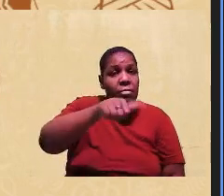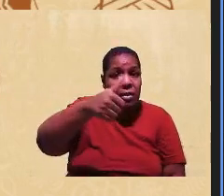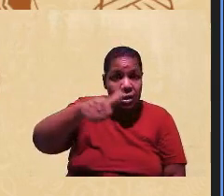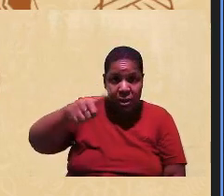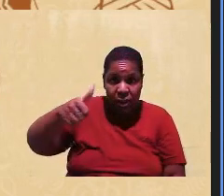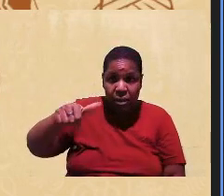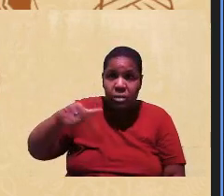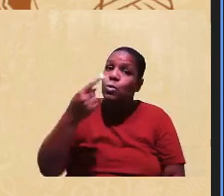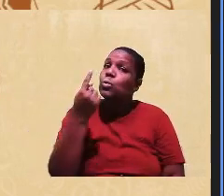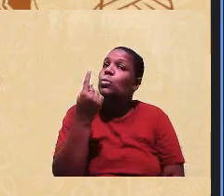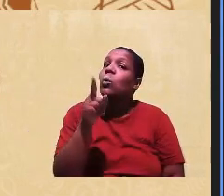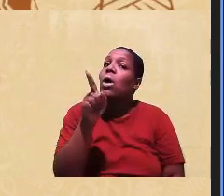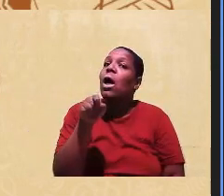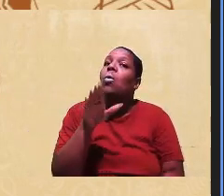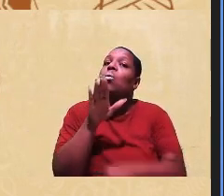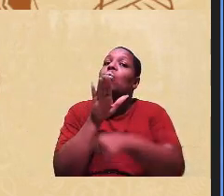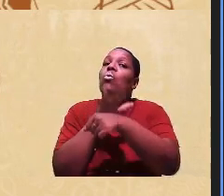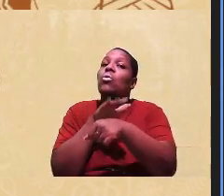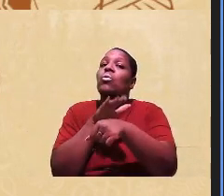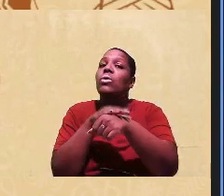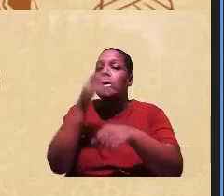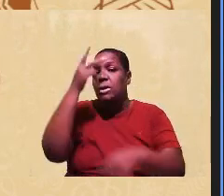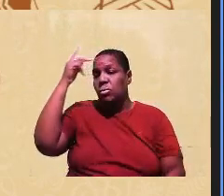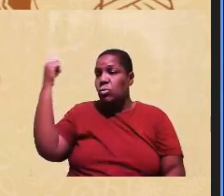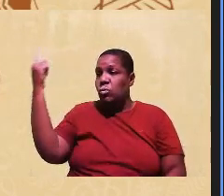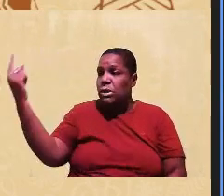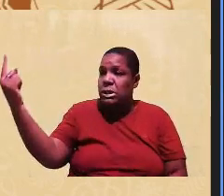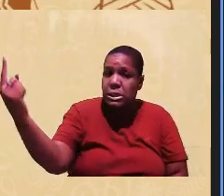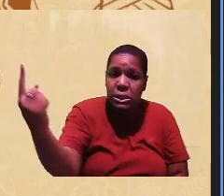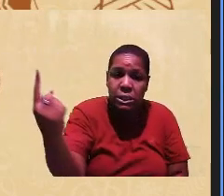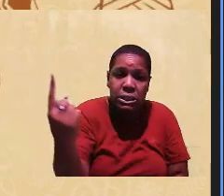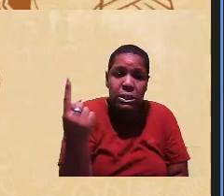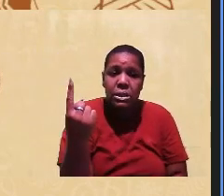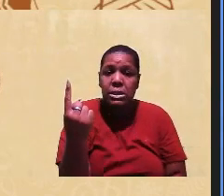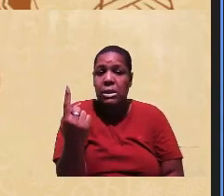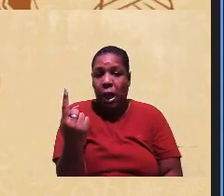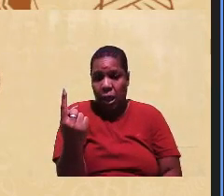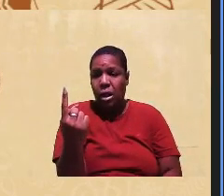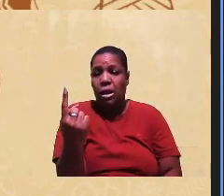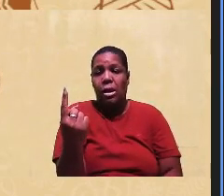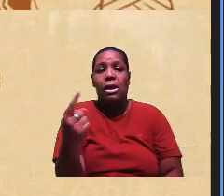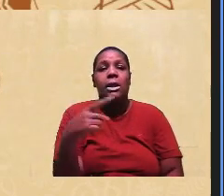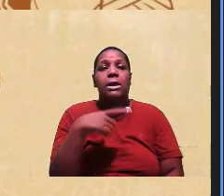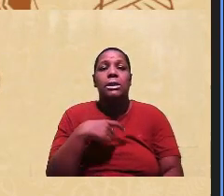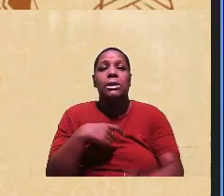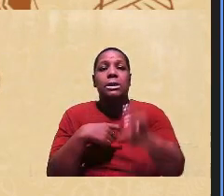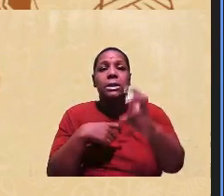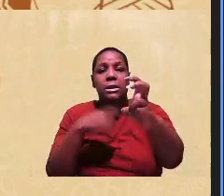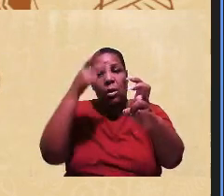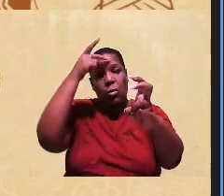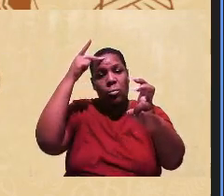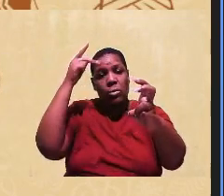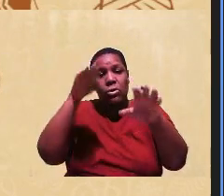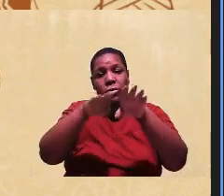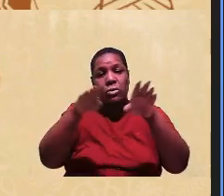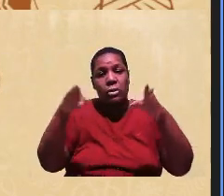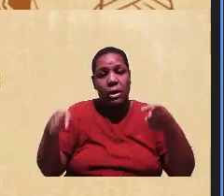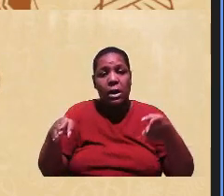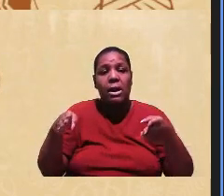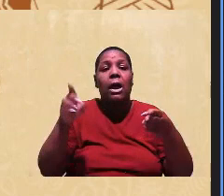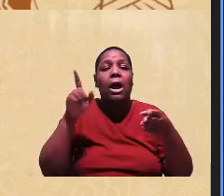dessas é o momento em que o candidato chega diante de uma banca de cinco pessoas, que é a orientação normativa.